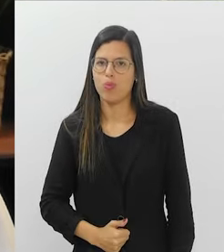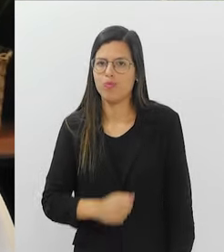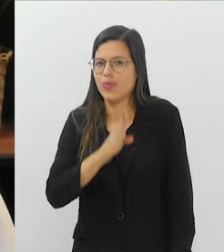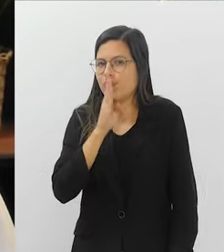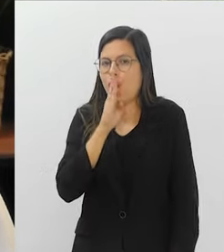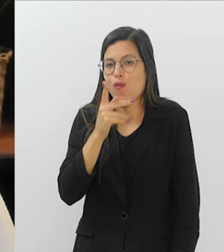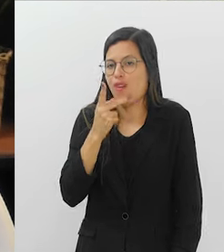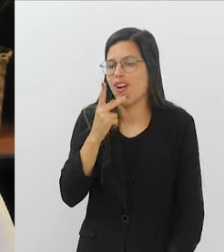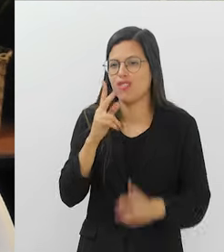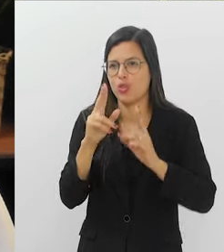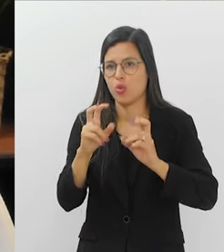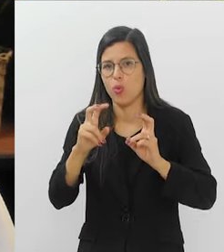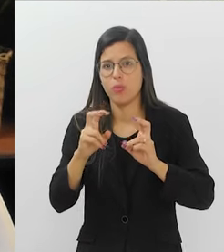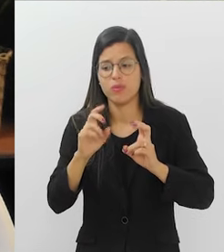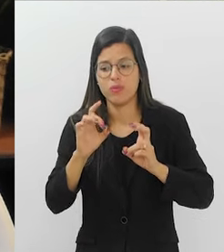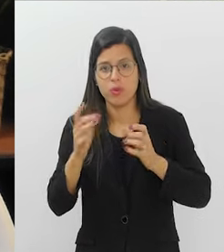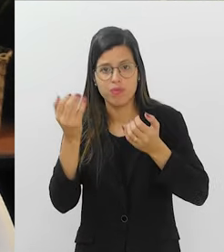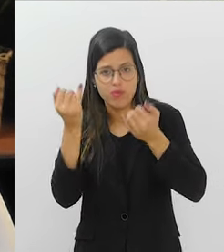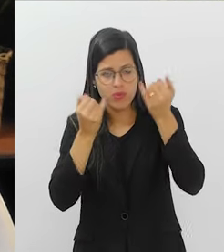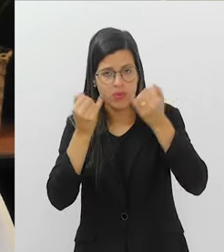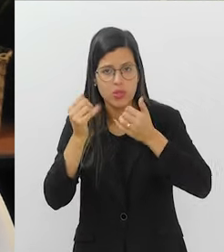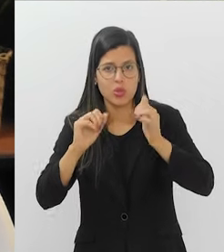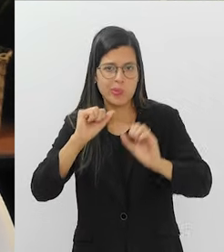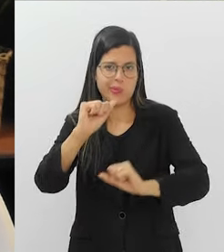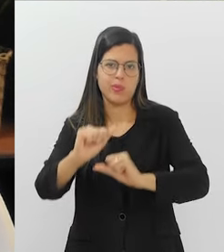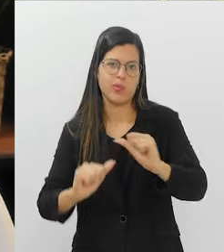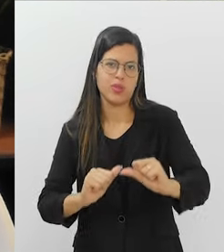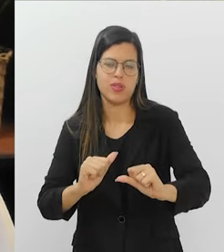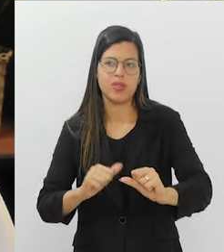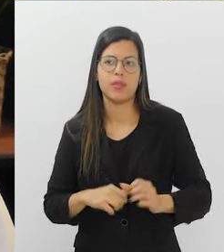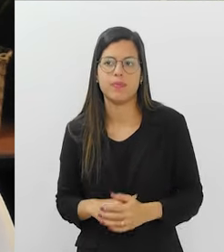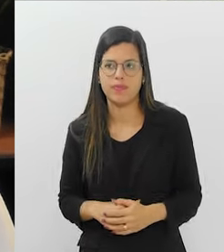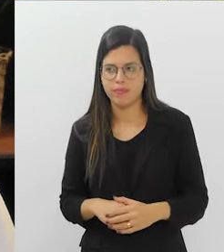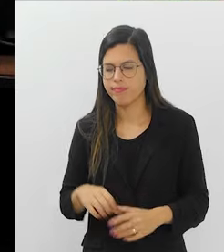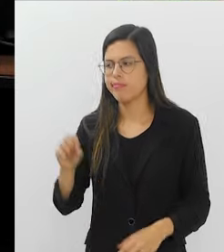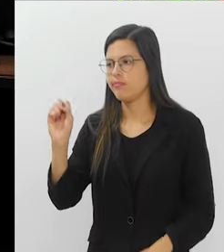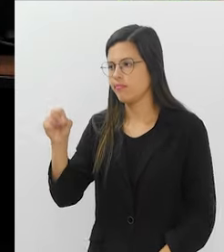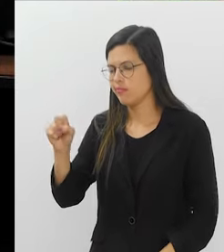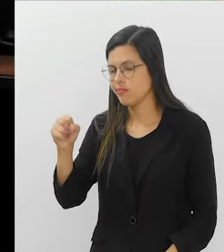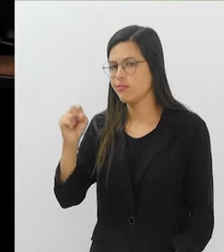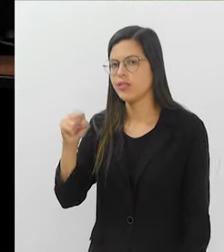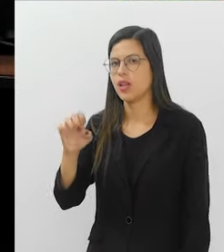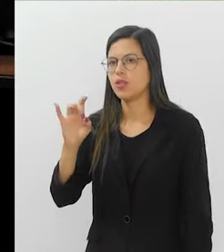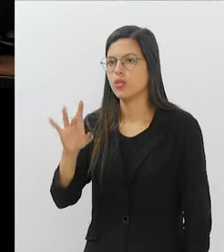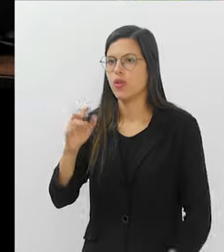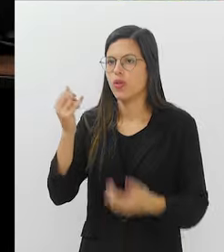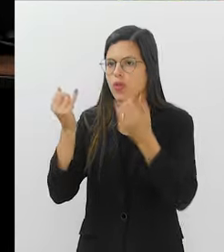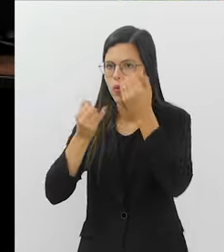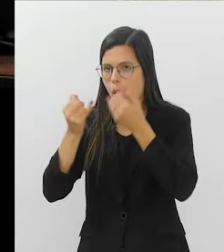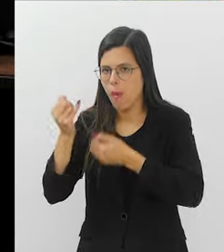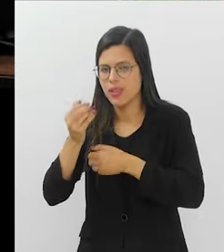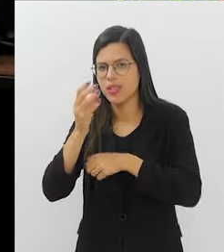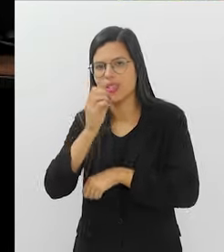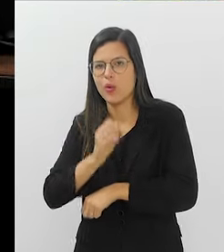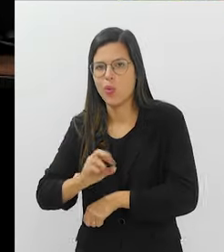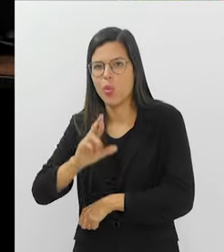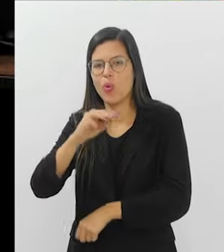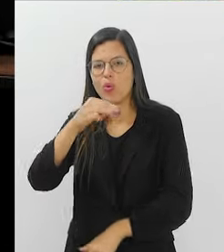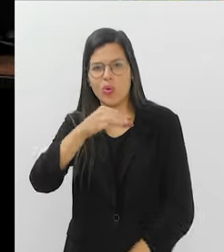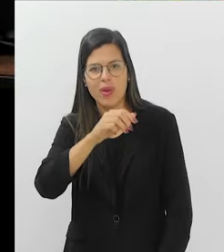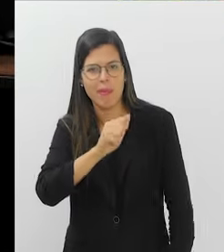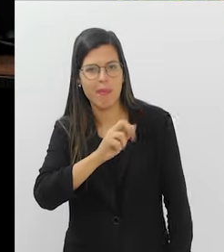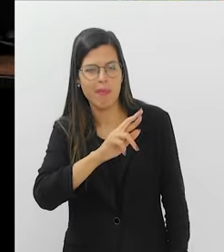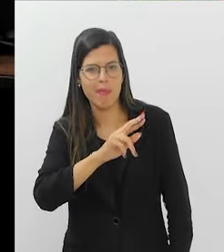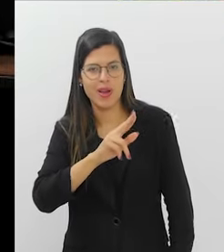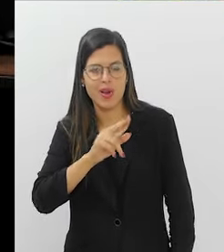falam sobre isso. Só com informação que a gente vai começar a mudar esses nomes. Só com informação, é. Doutora Marusca vindo